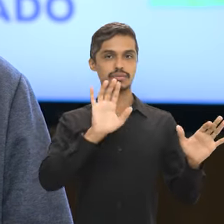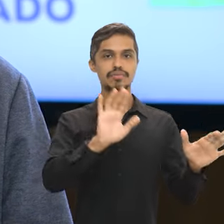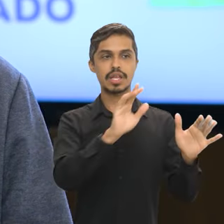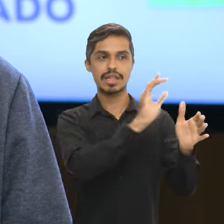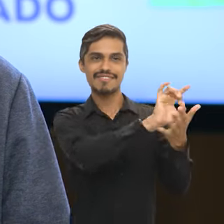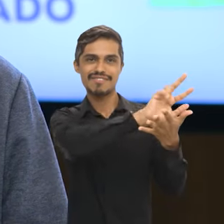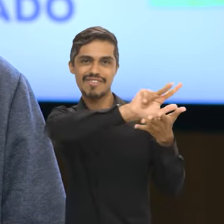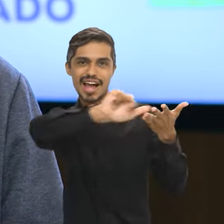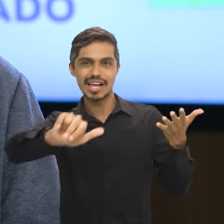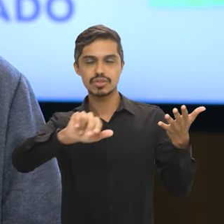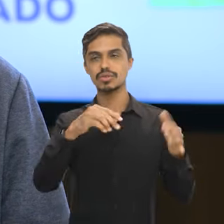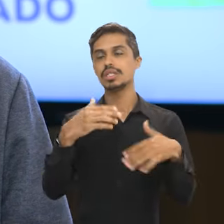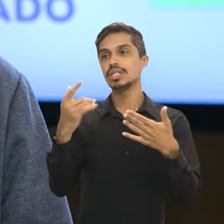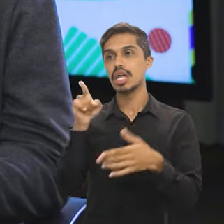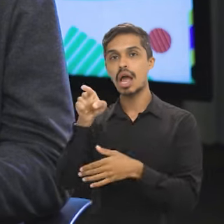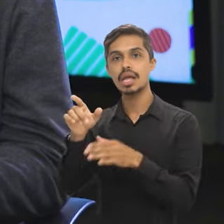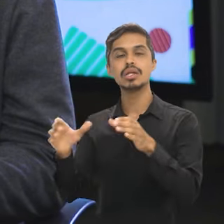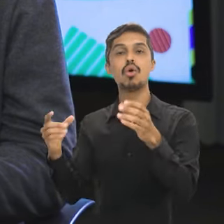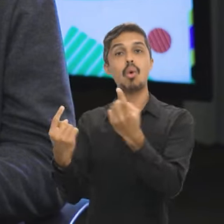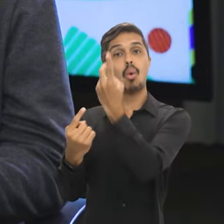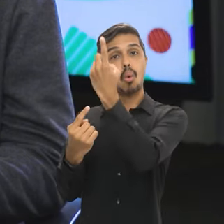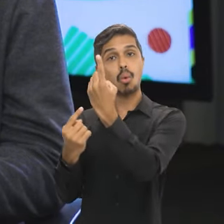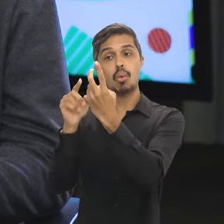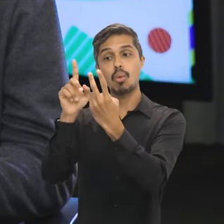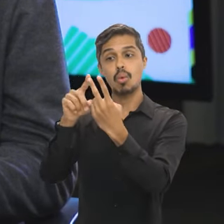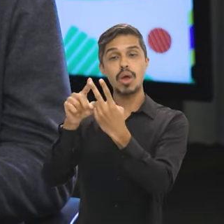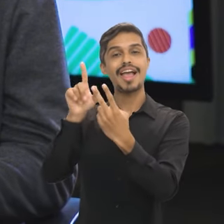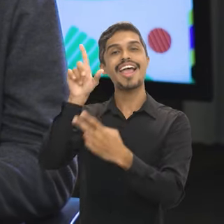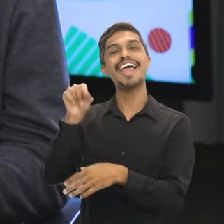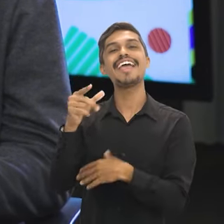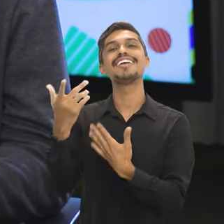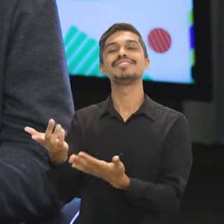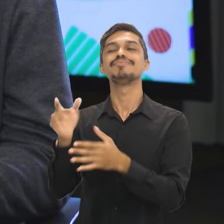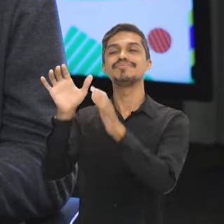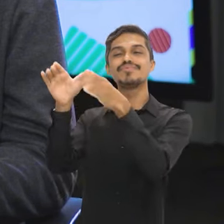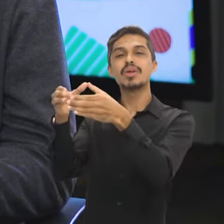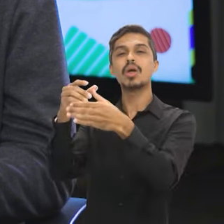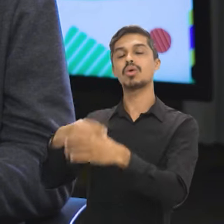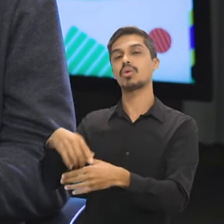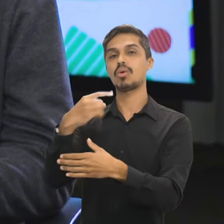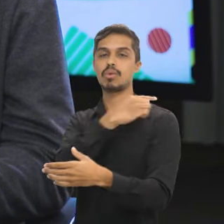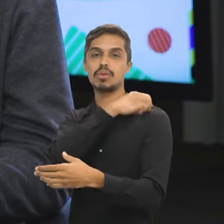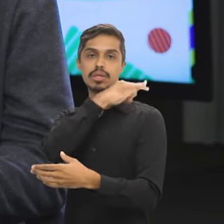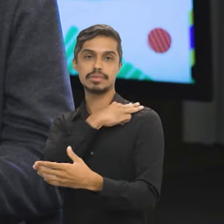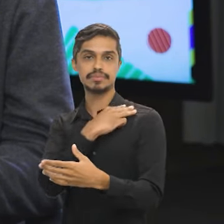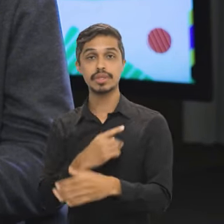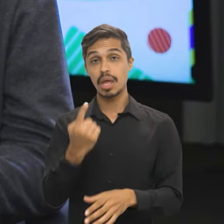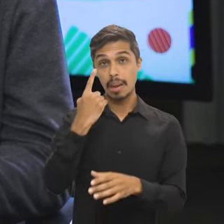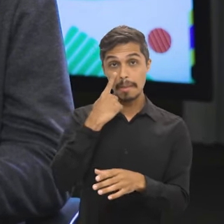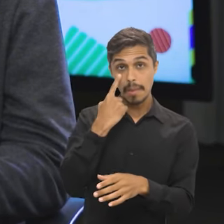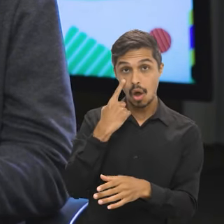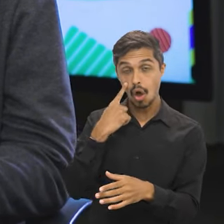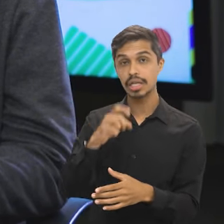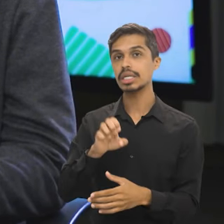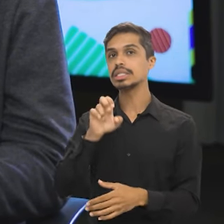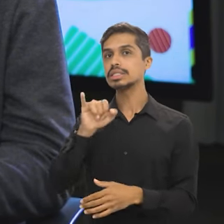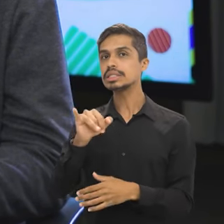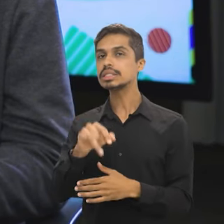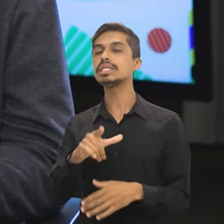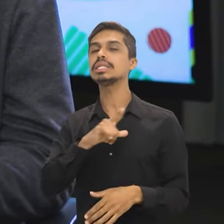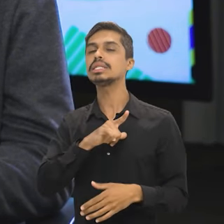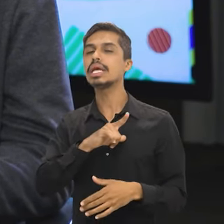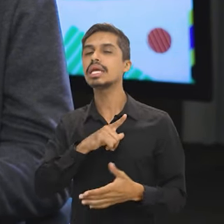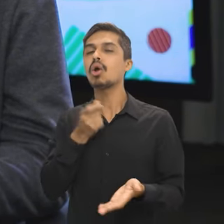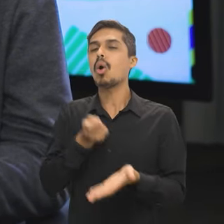E um bloco para pessoas de ensino médio. Para os cargos de nível superior, é interessante que os candidatos prestem atenção se aquele cargo em disputa